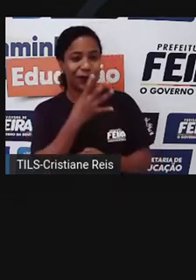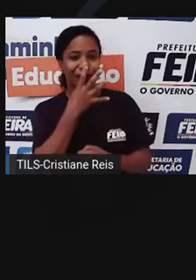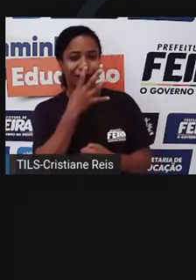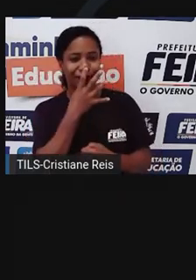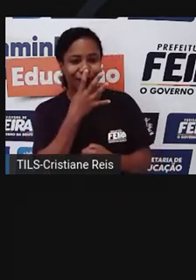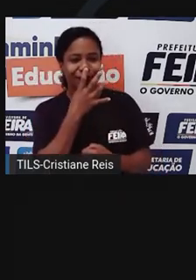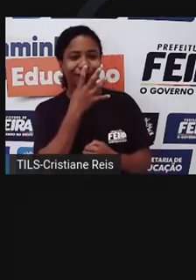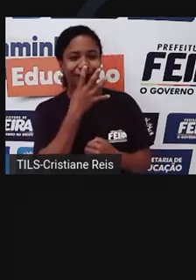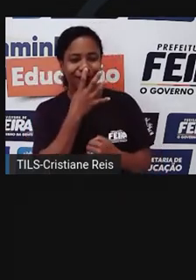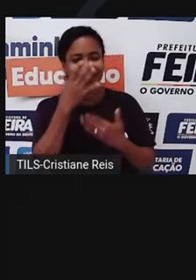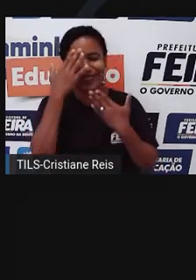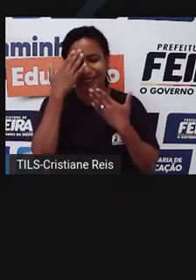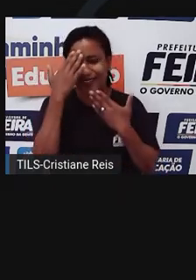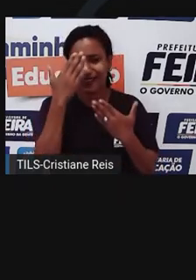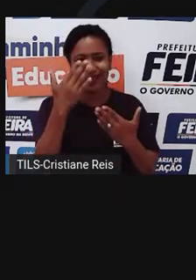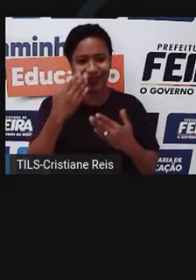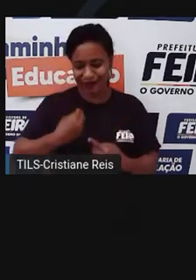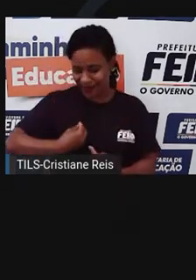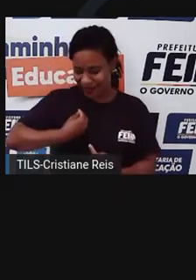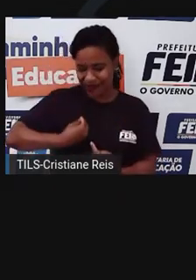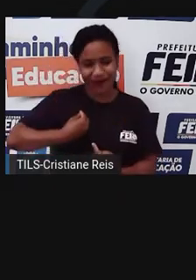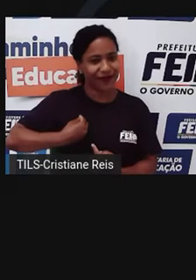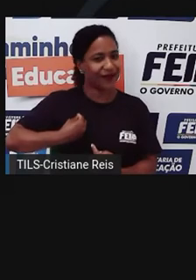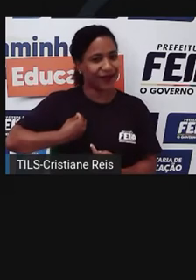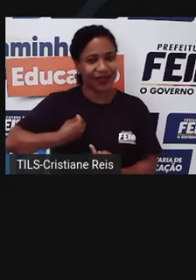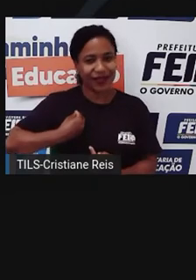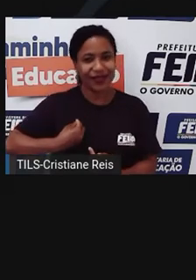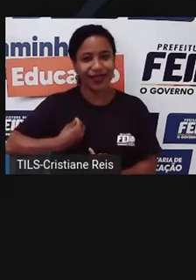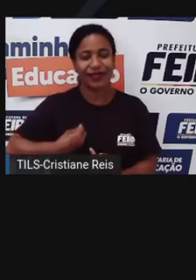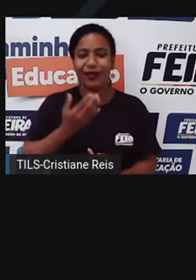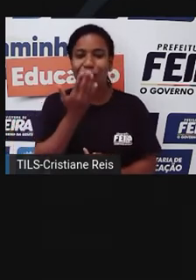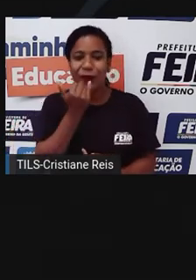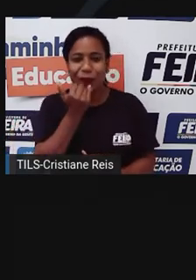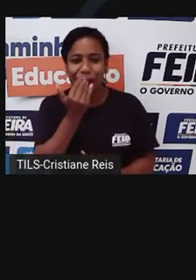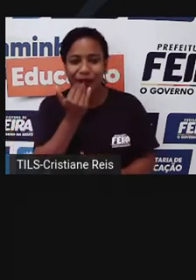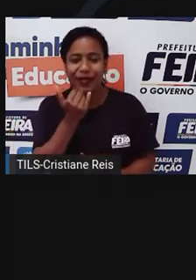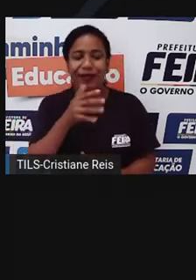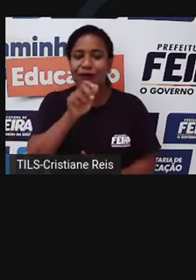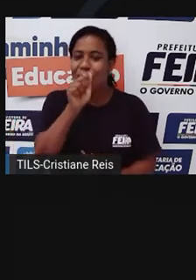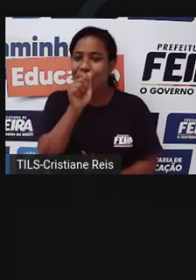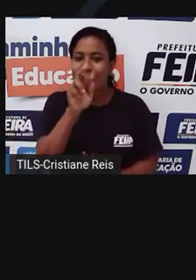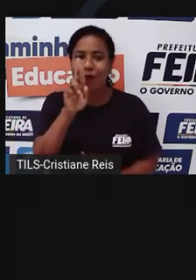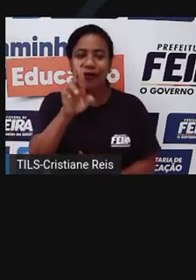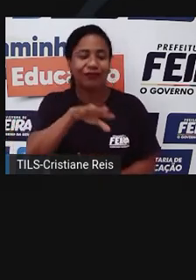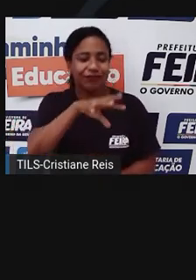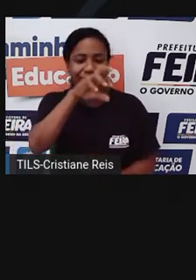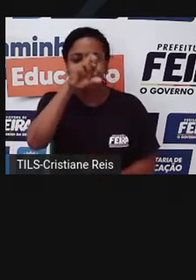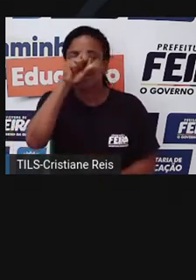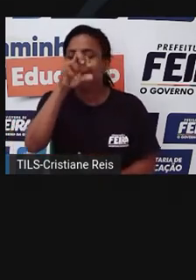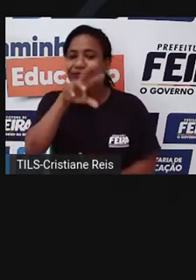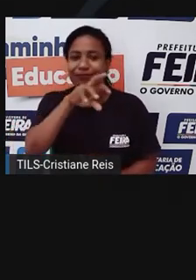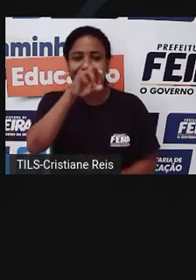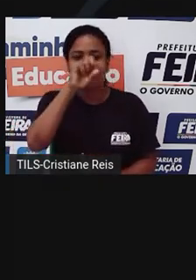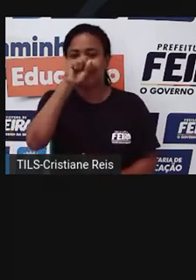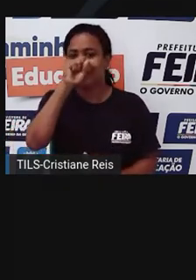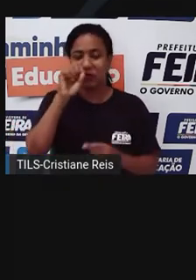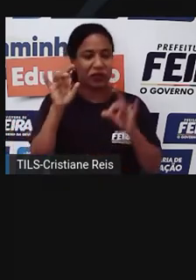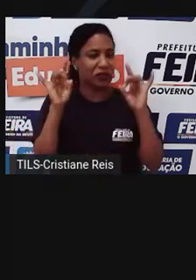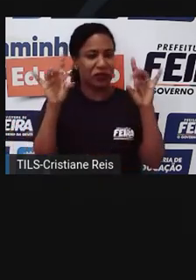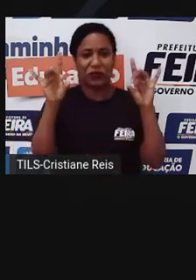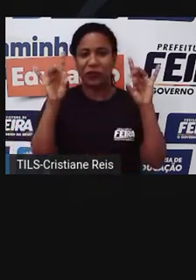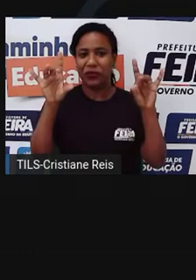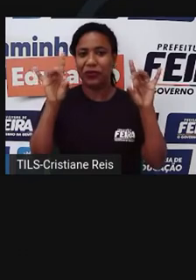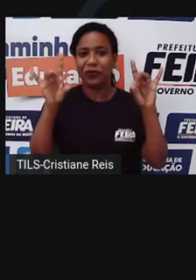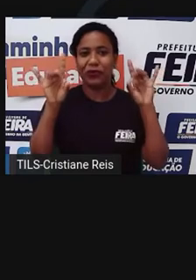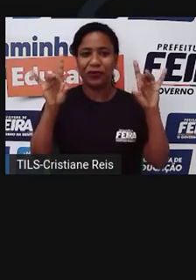estar agradecido pela sua vida, estar agradecido pelo alimento, pelo ar que eu respiro. Ela não precisa ser muito sofisticada